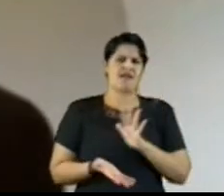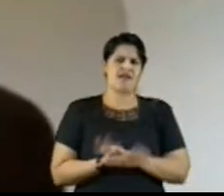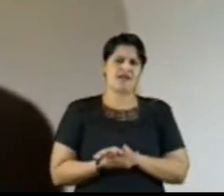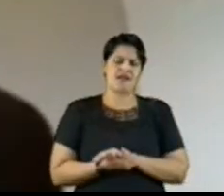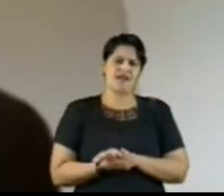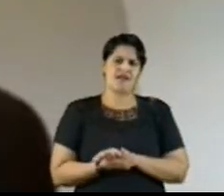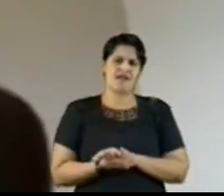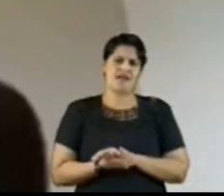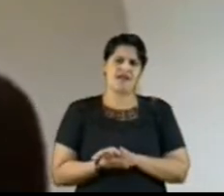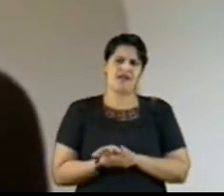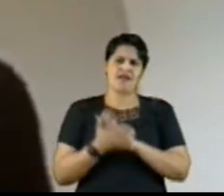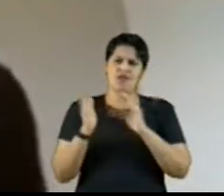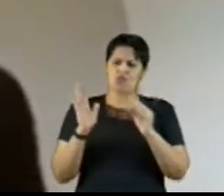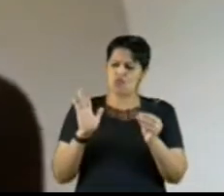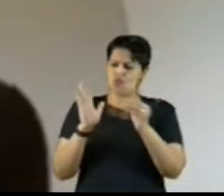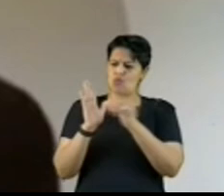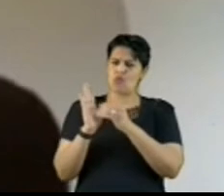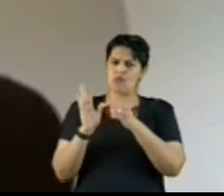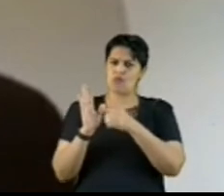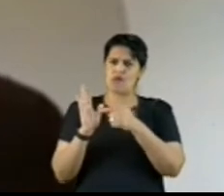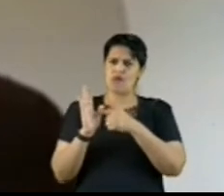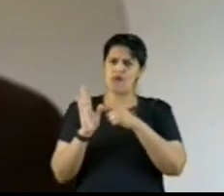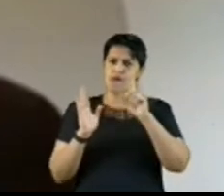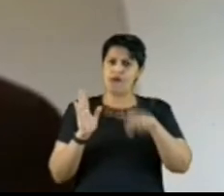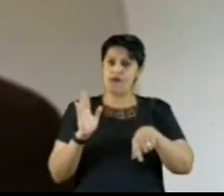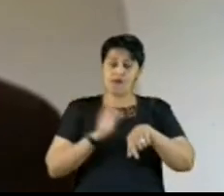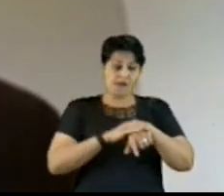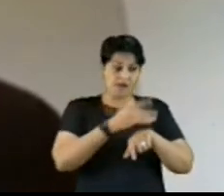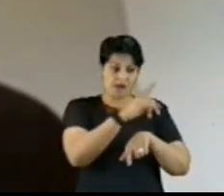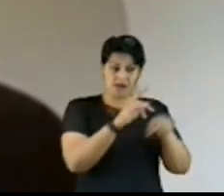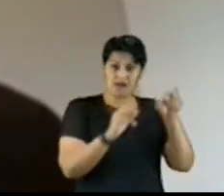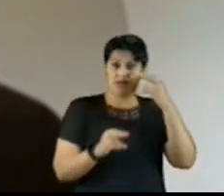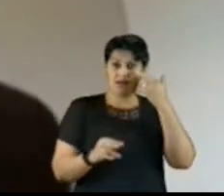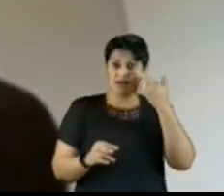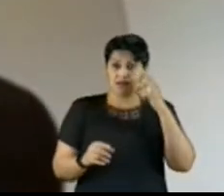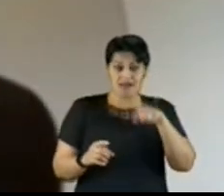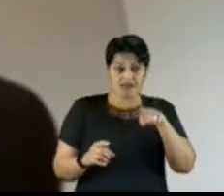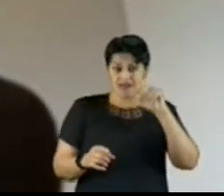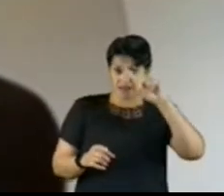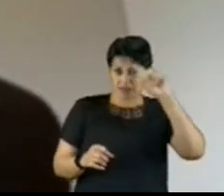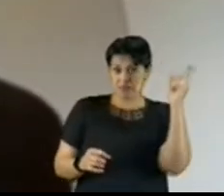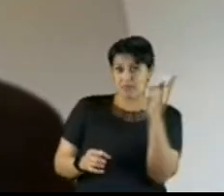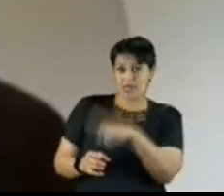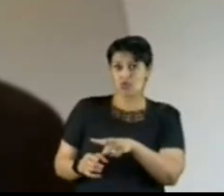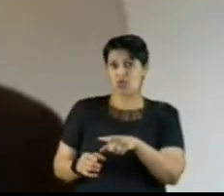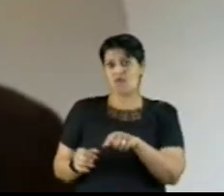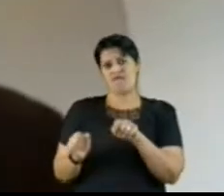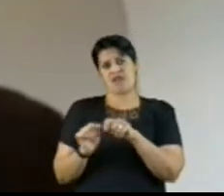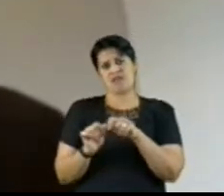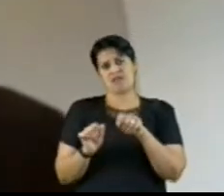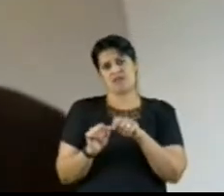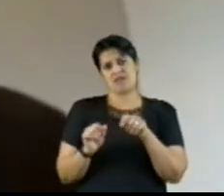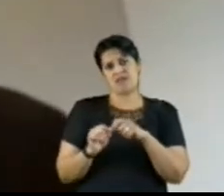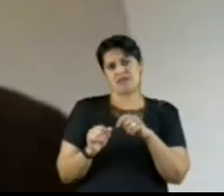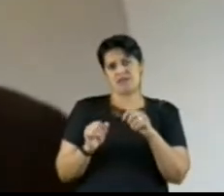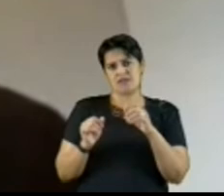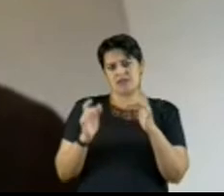eu diria, foi determinada pelo eminente relator em resposta, como ele disse, à nota técnica